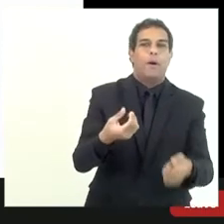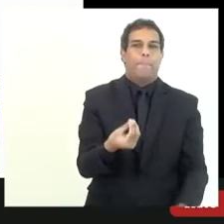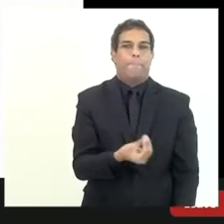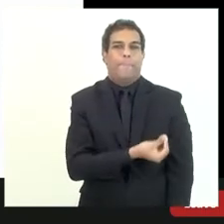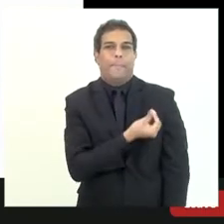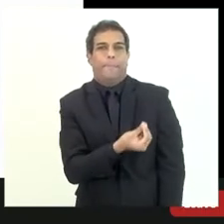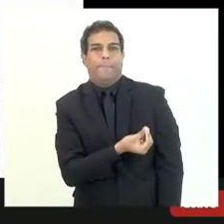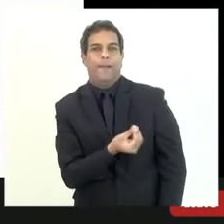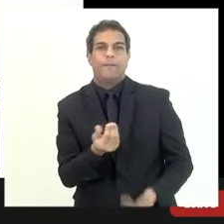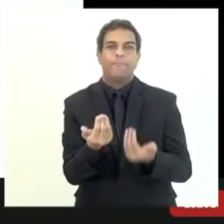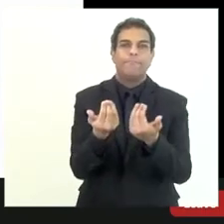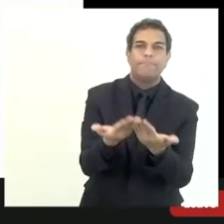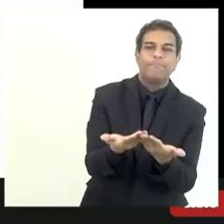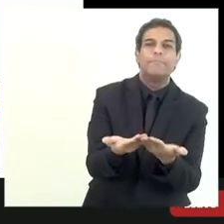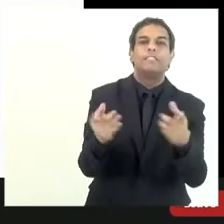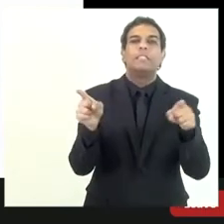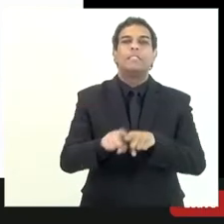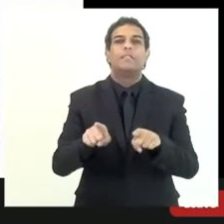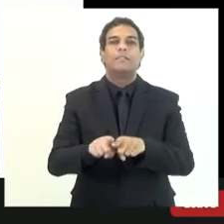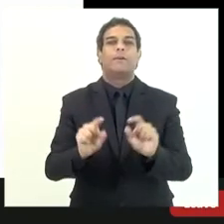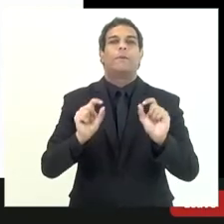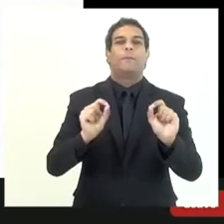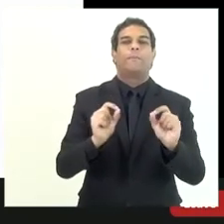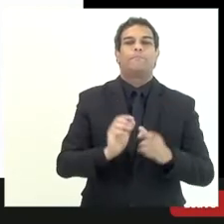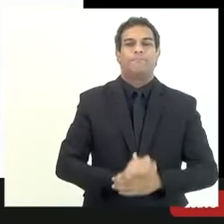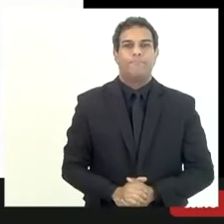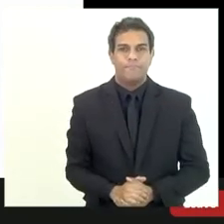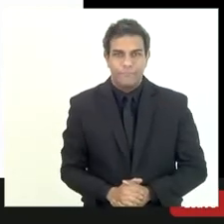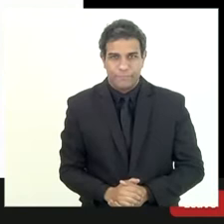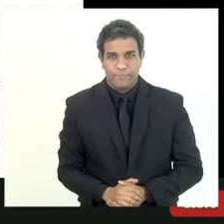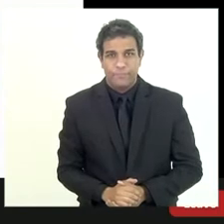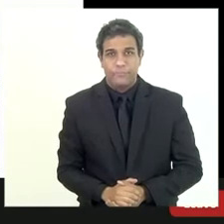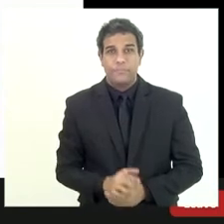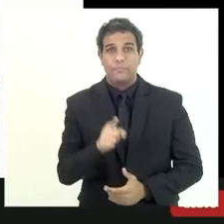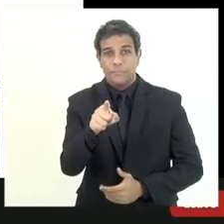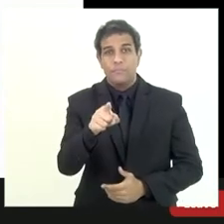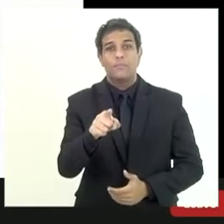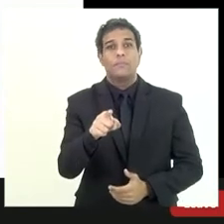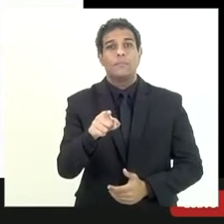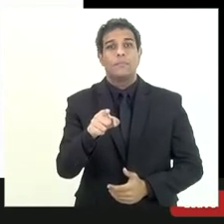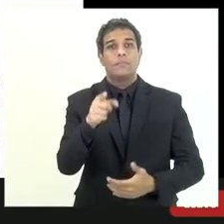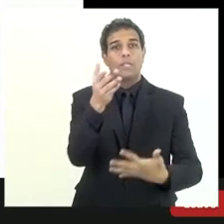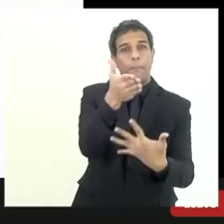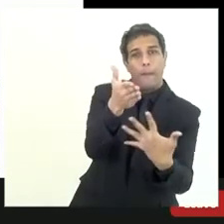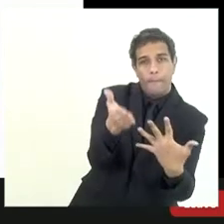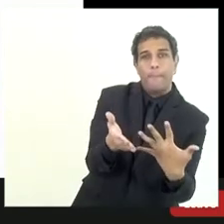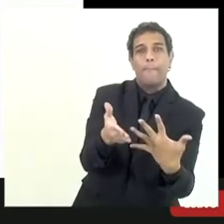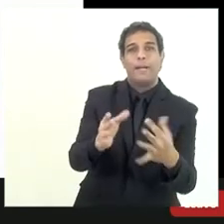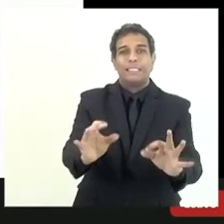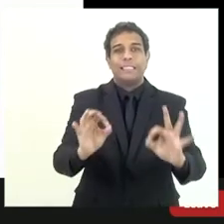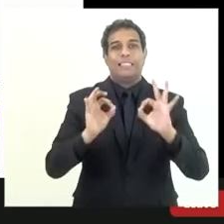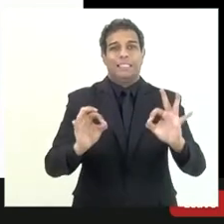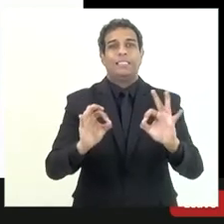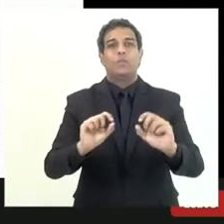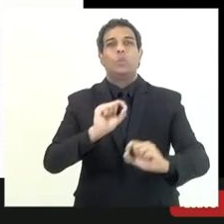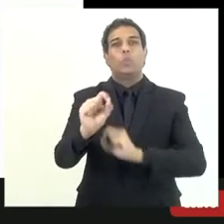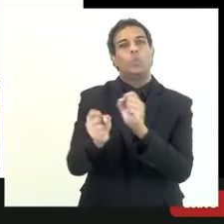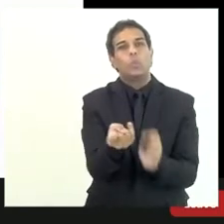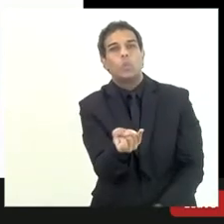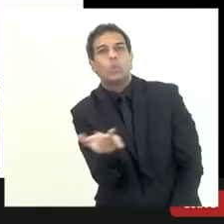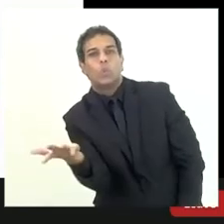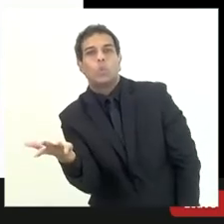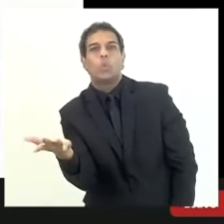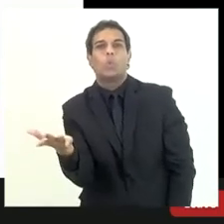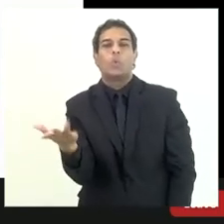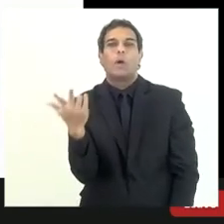né como resultado de evento passado no caso aí um crédito tributário escrito um fato gerador né do qual se espera